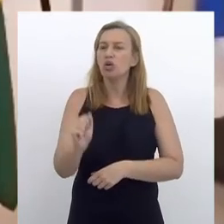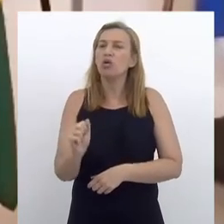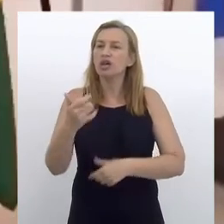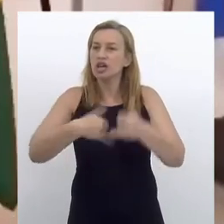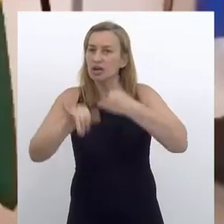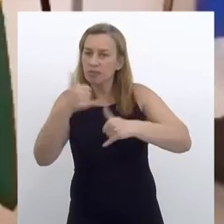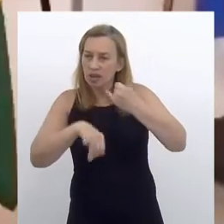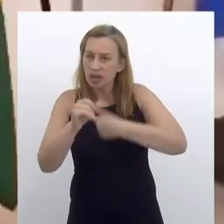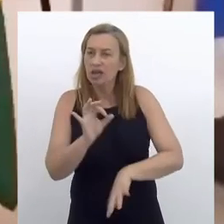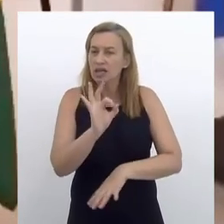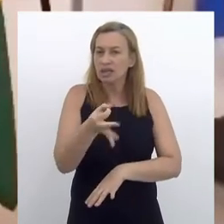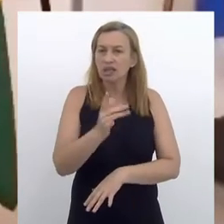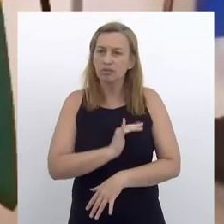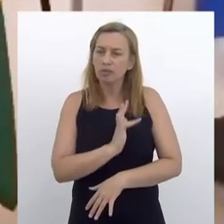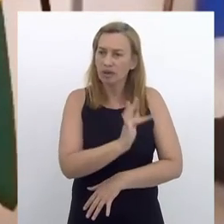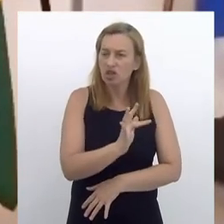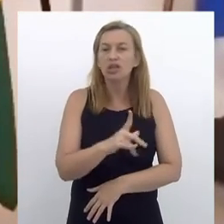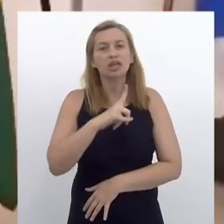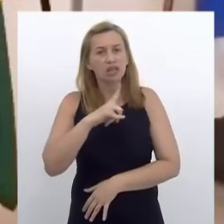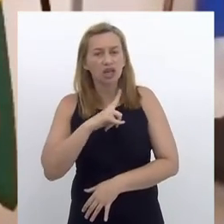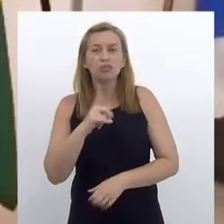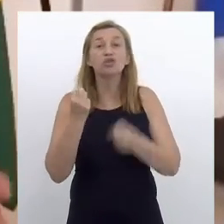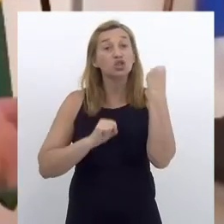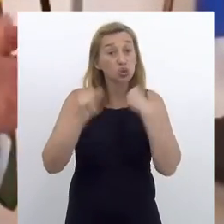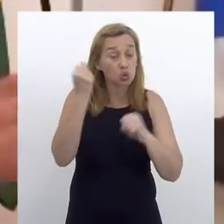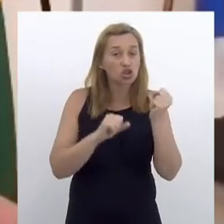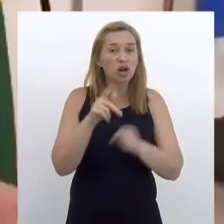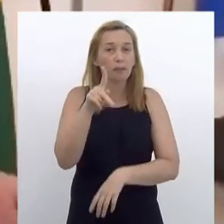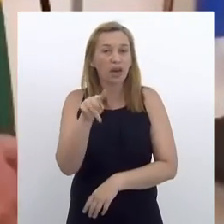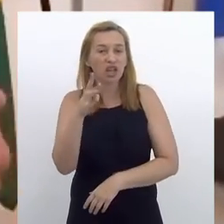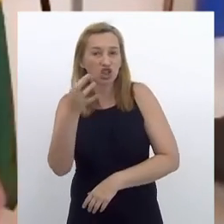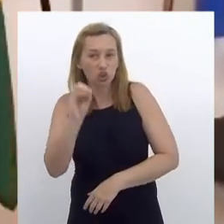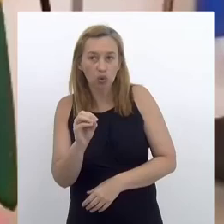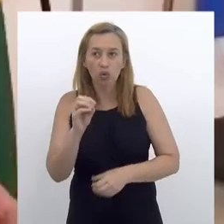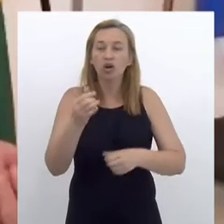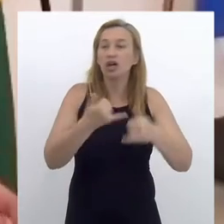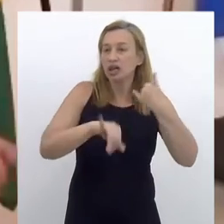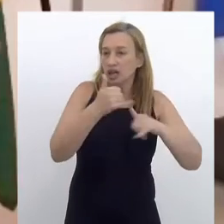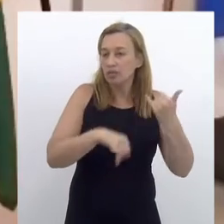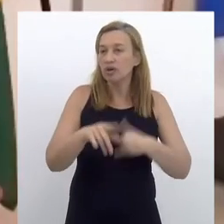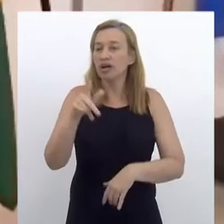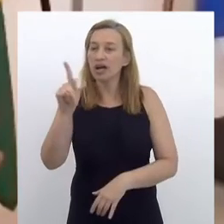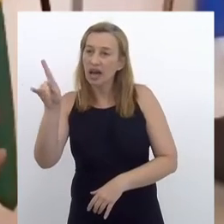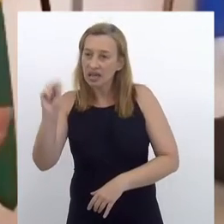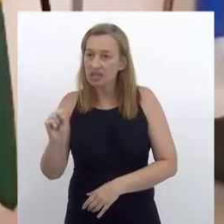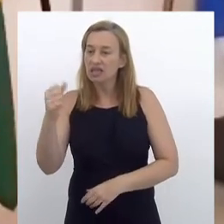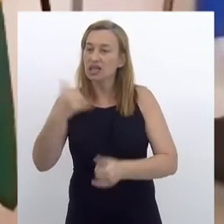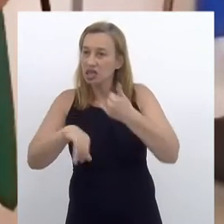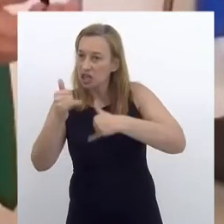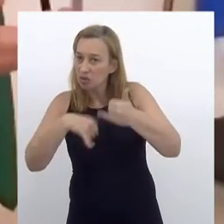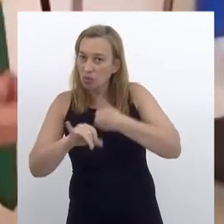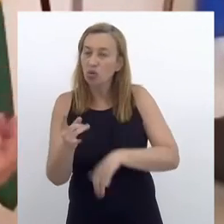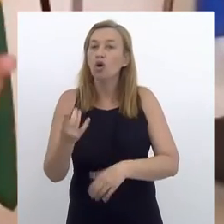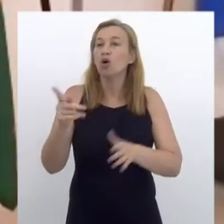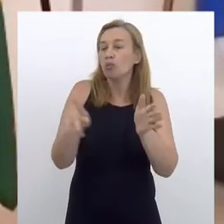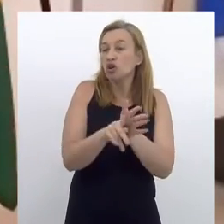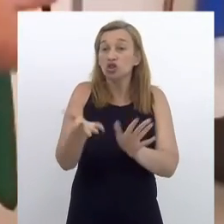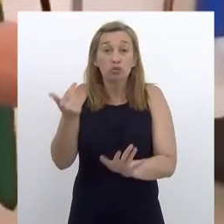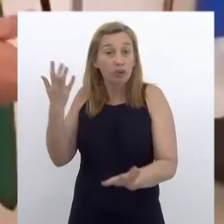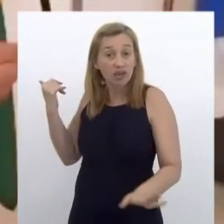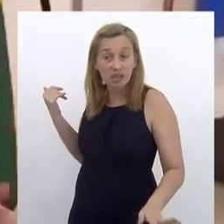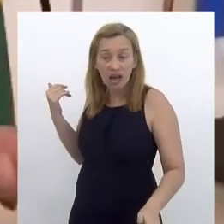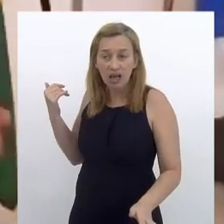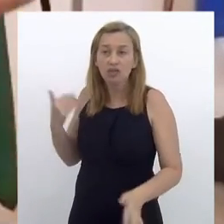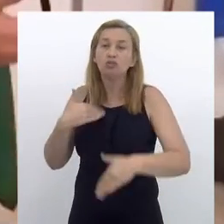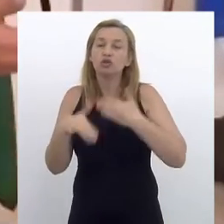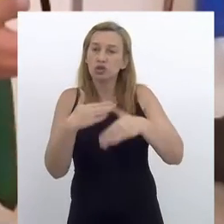petroquímica. E, coincidentemente, na Baixada, nós temos indústrias petroquímicas. O próprio polo gás químico, oriundo num projeto